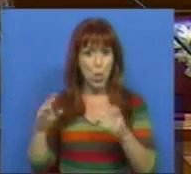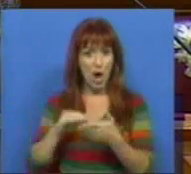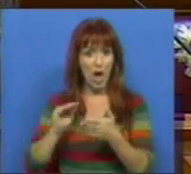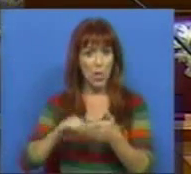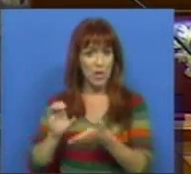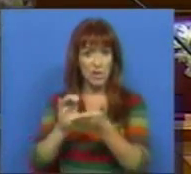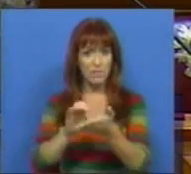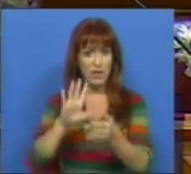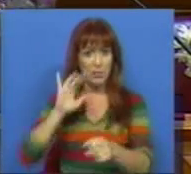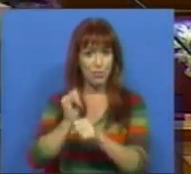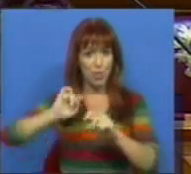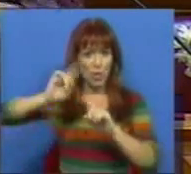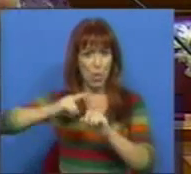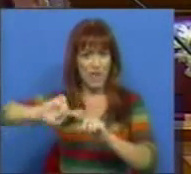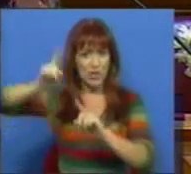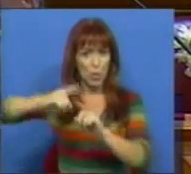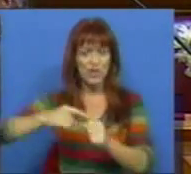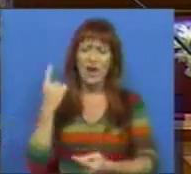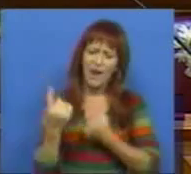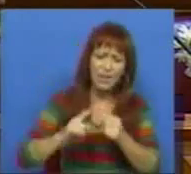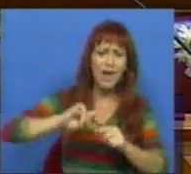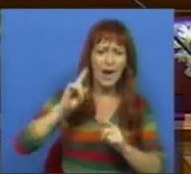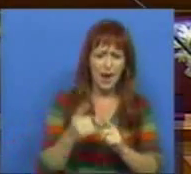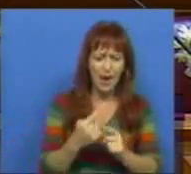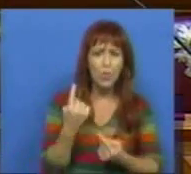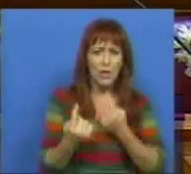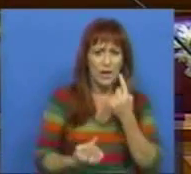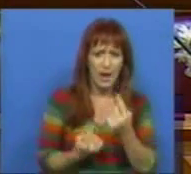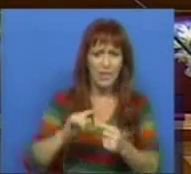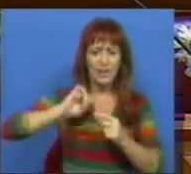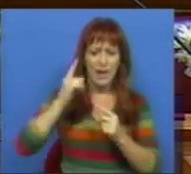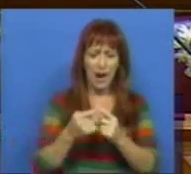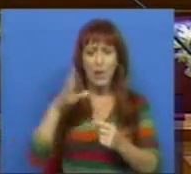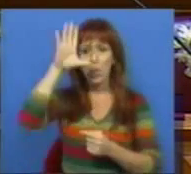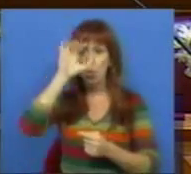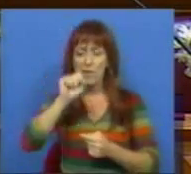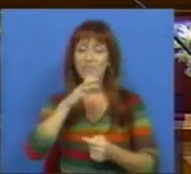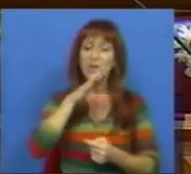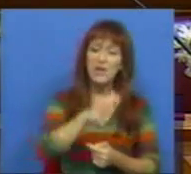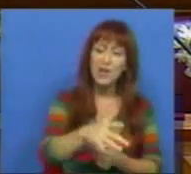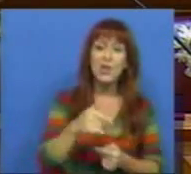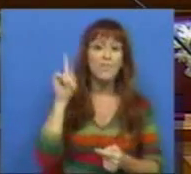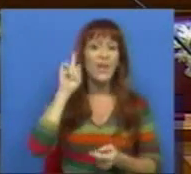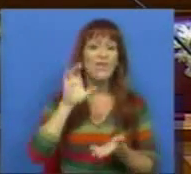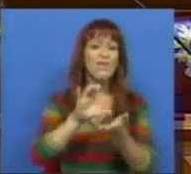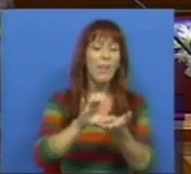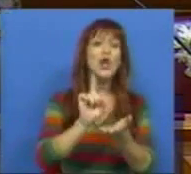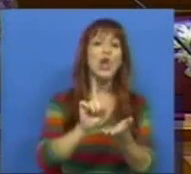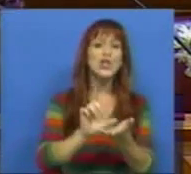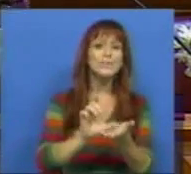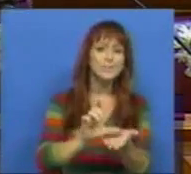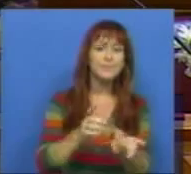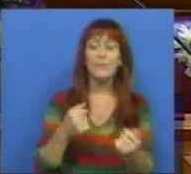contratos de financiamento plurianual a cada ano, a cada ano o Governo lhes vai dizendo que verbas é que vão ter